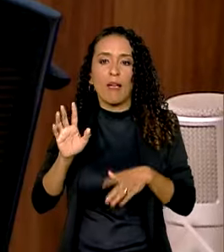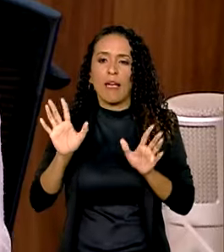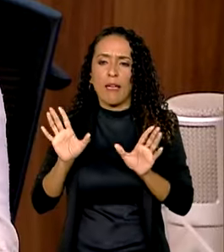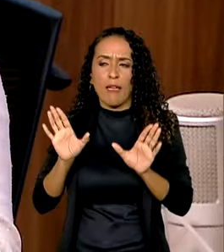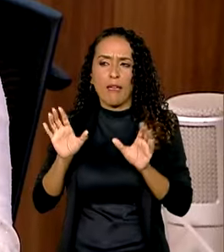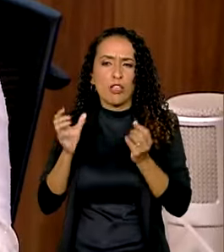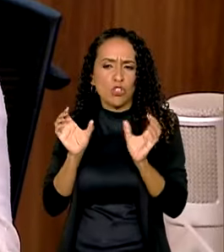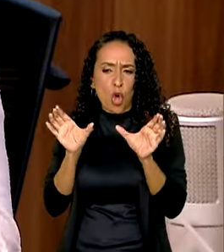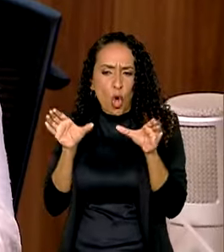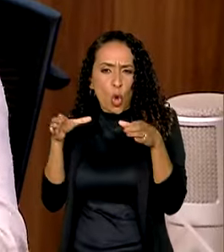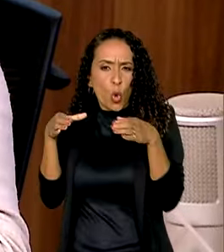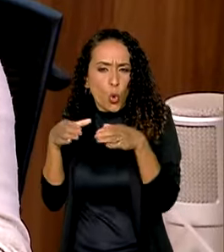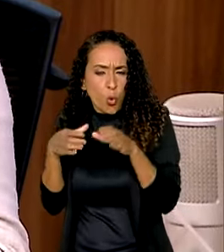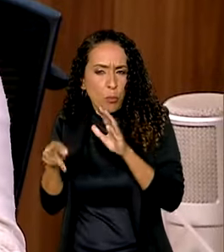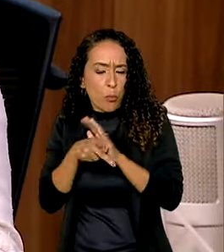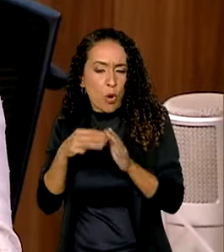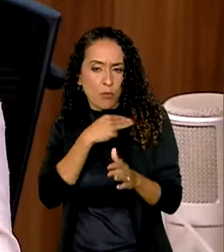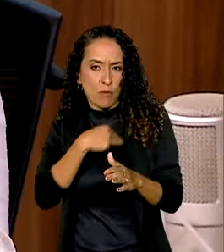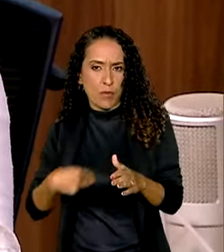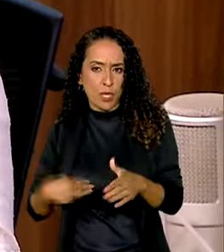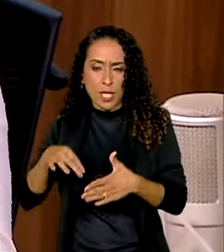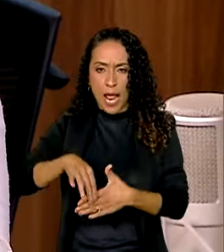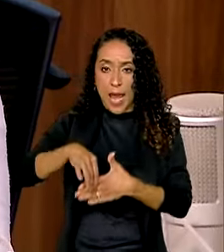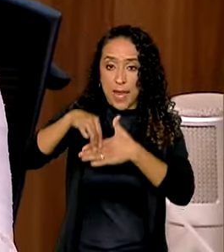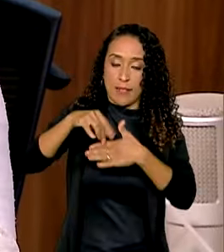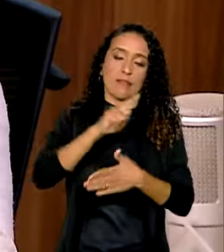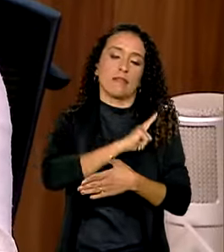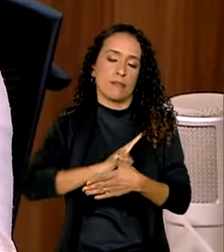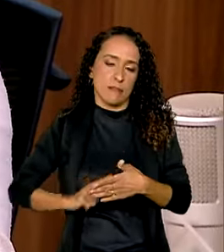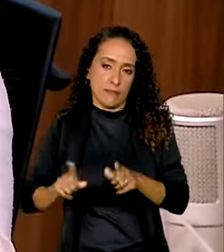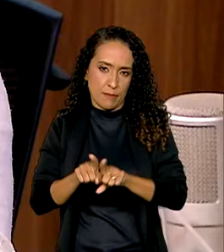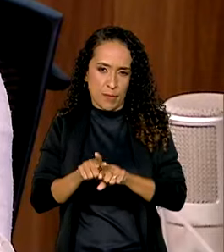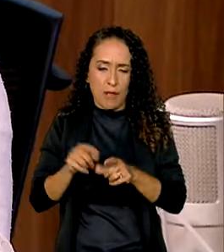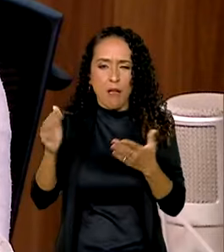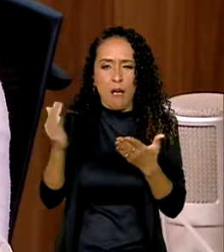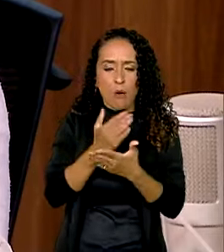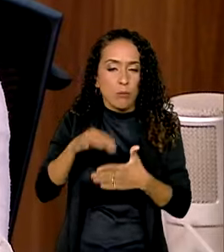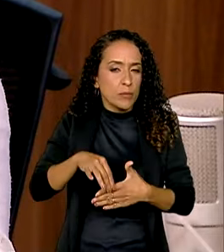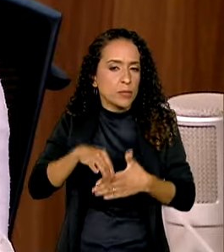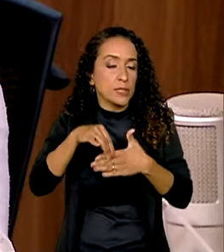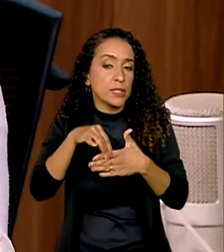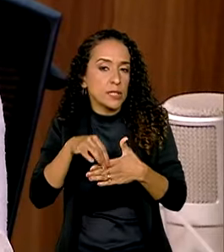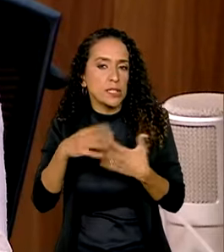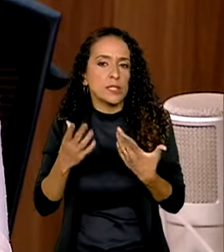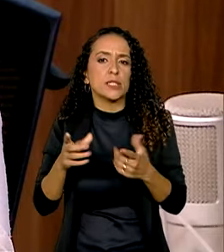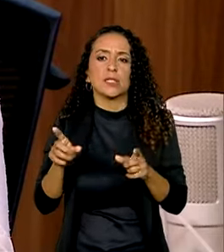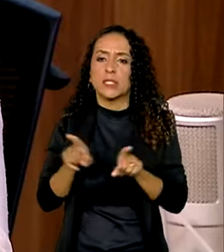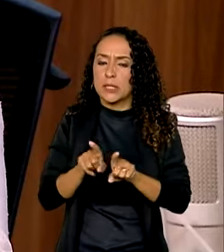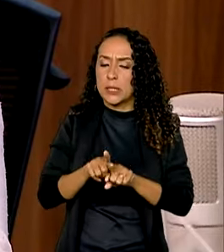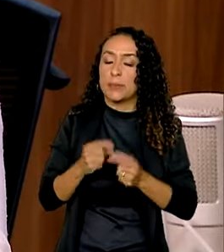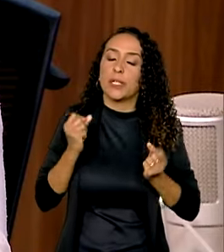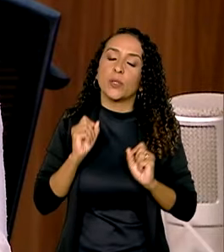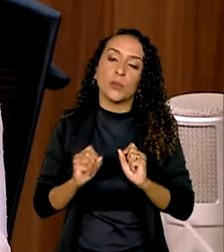restrito entre as ministras, as lideranças de governo e algumas lideranças que estão